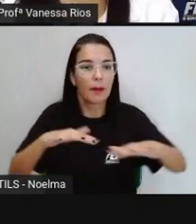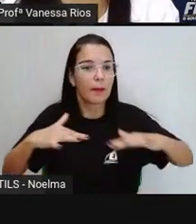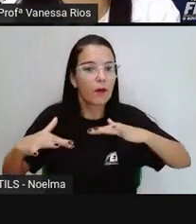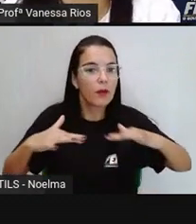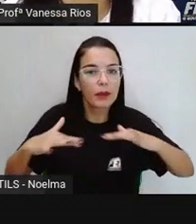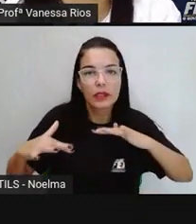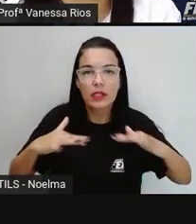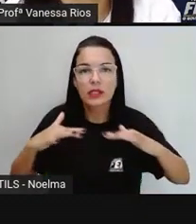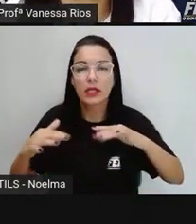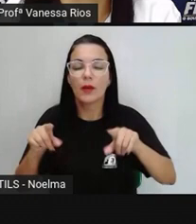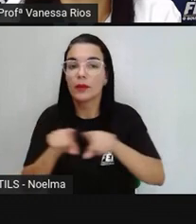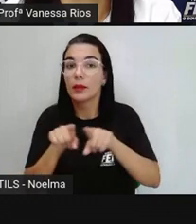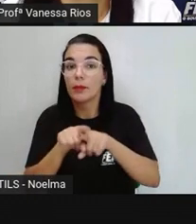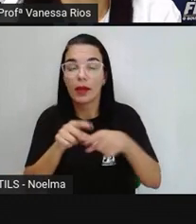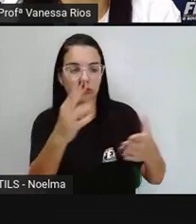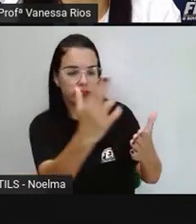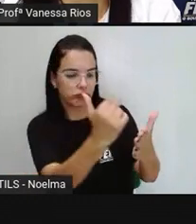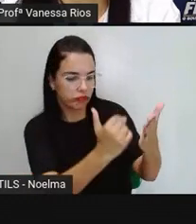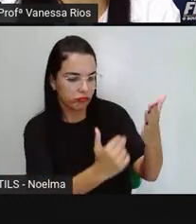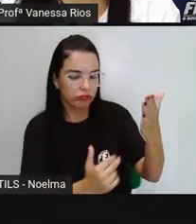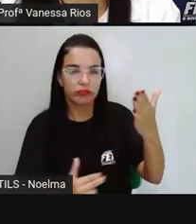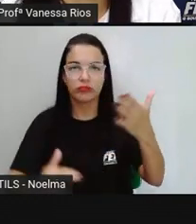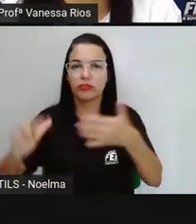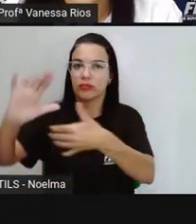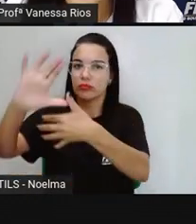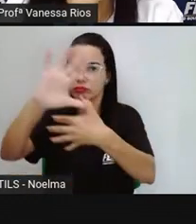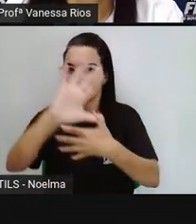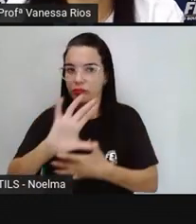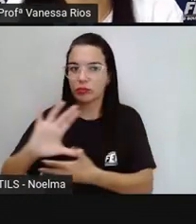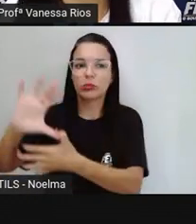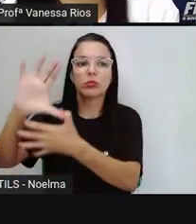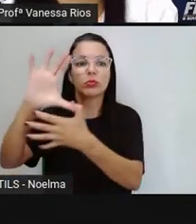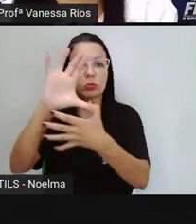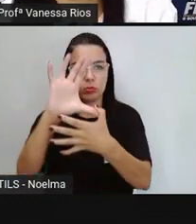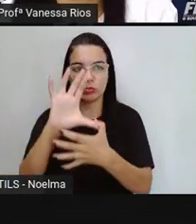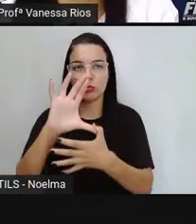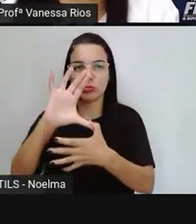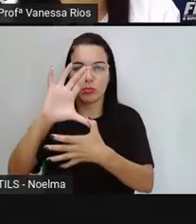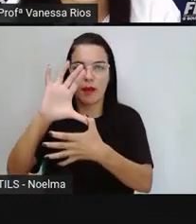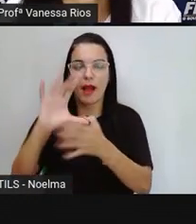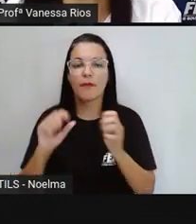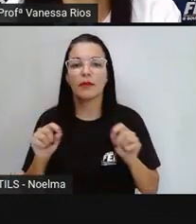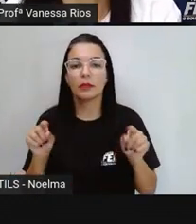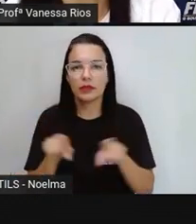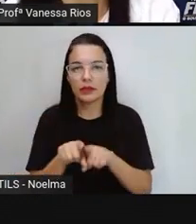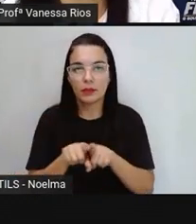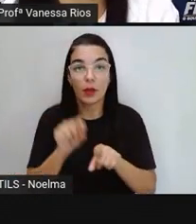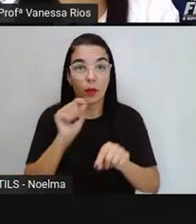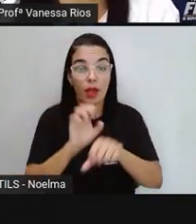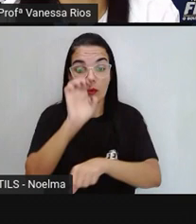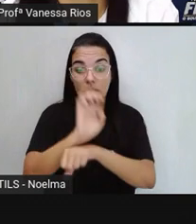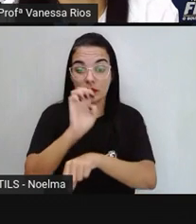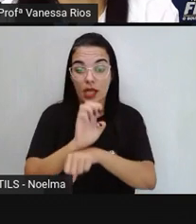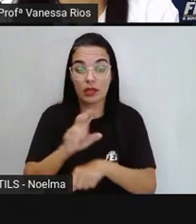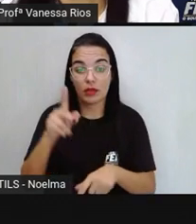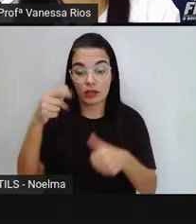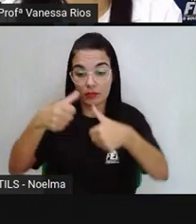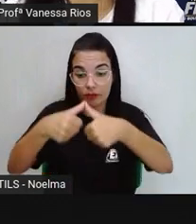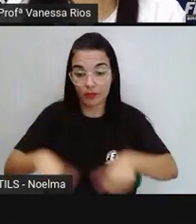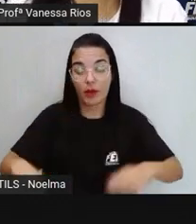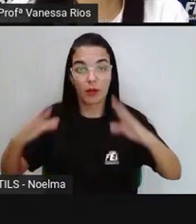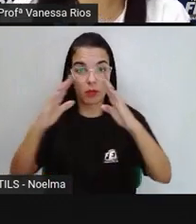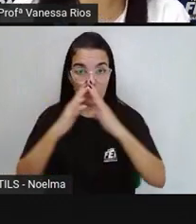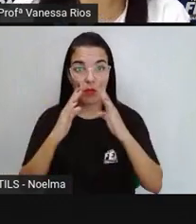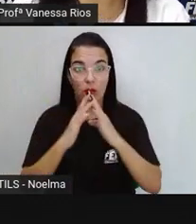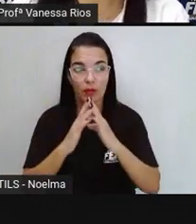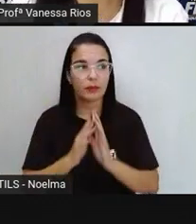as representações cartográficas para observar o estado que a gente mora. A gente já